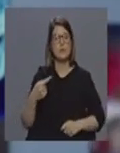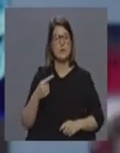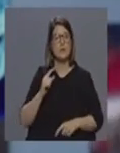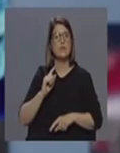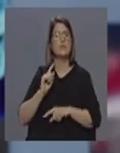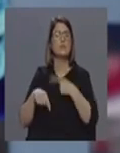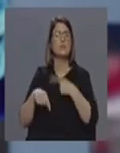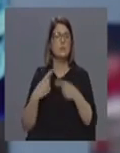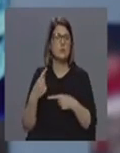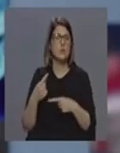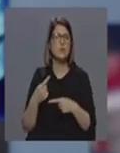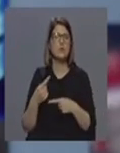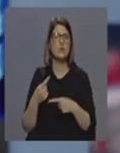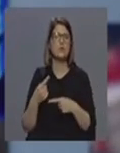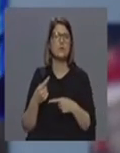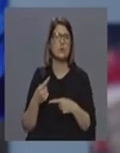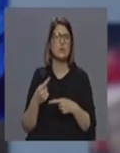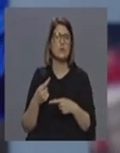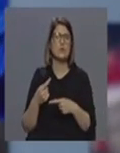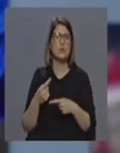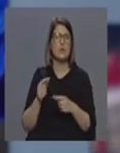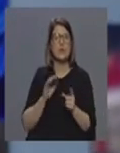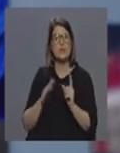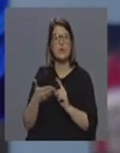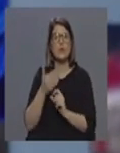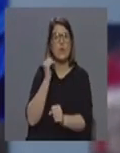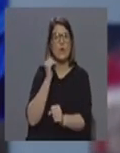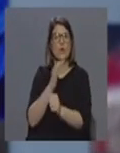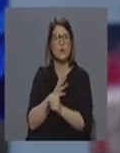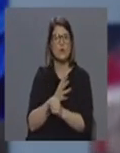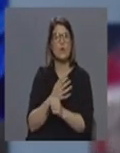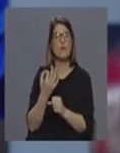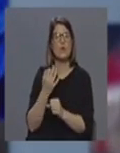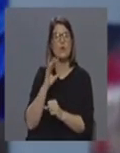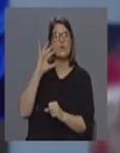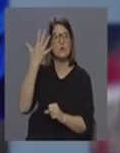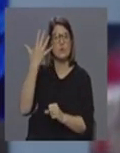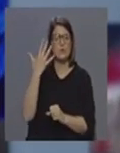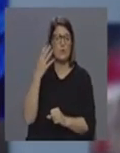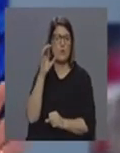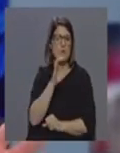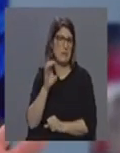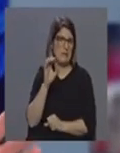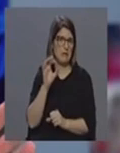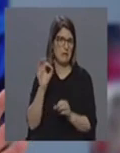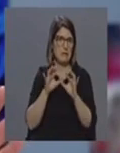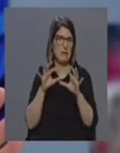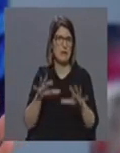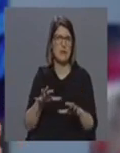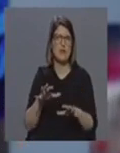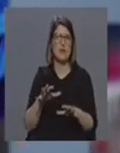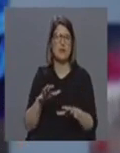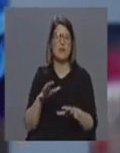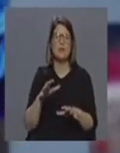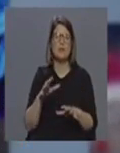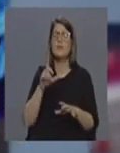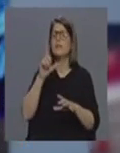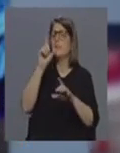temos em alternativa depois também à medida que o surto vai escalando e foi isso também que foi feito no continente e permite em tanto também só